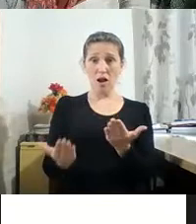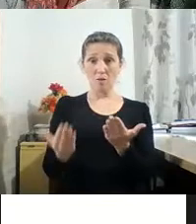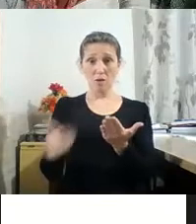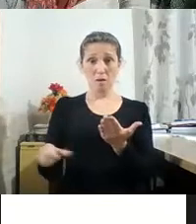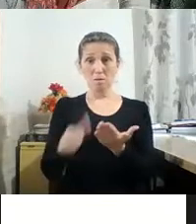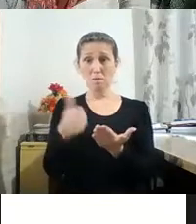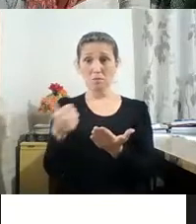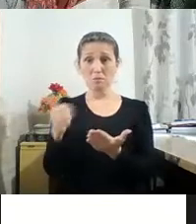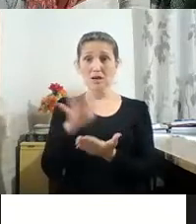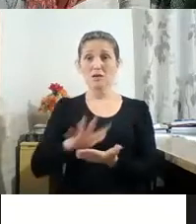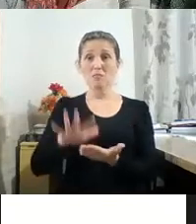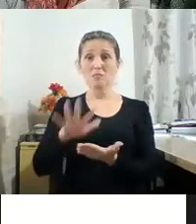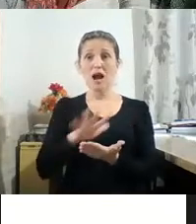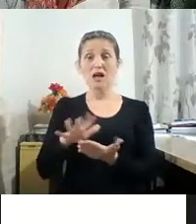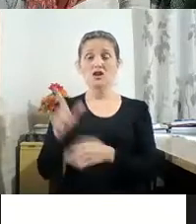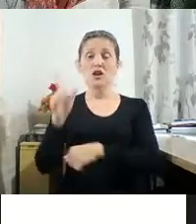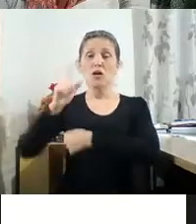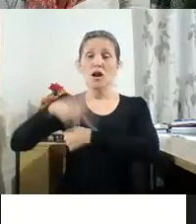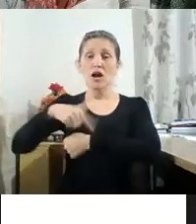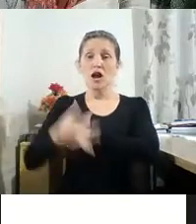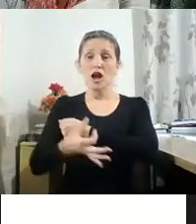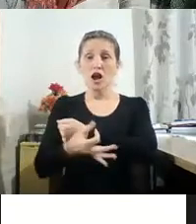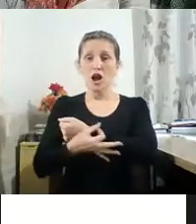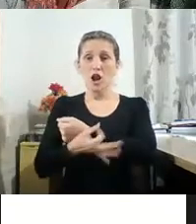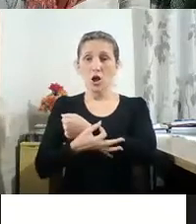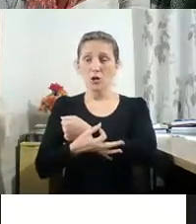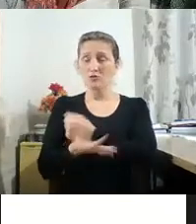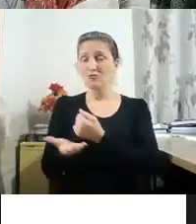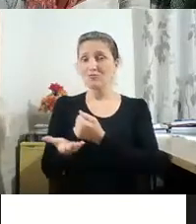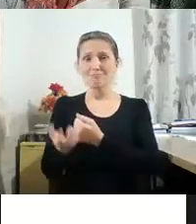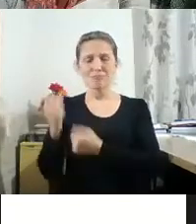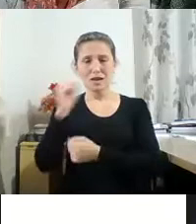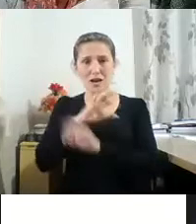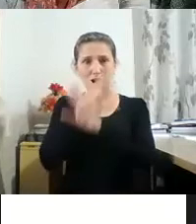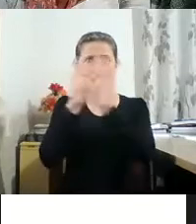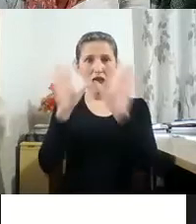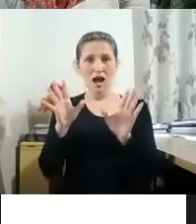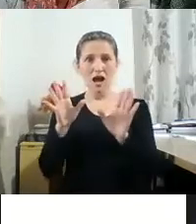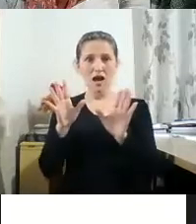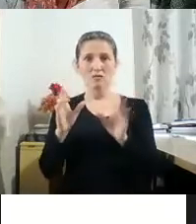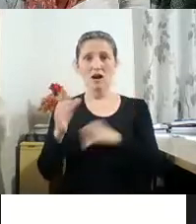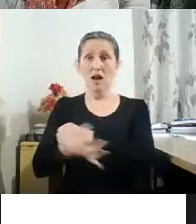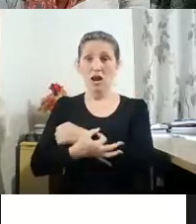diante de um relógio muito nítido e um berço de bebê.